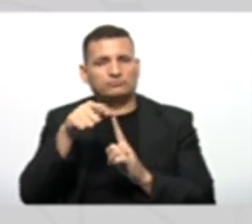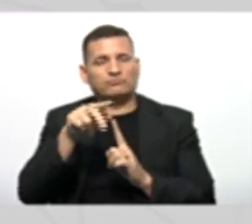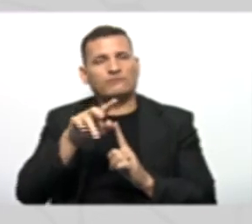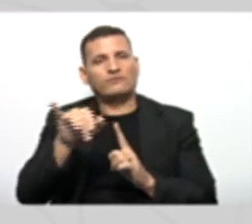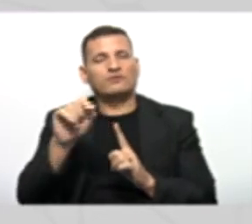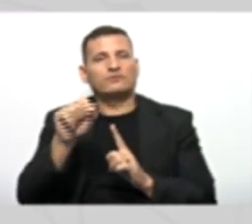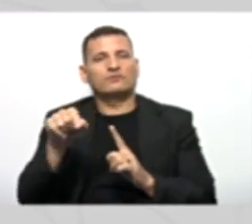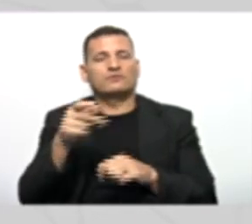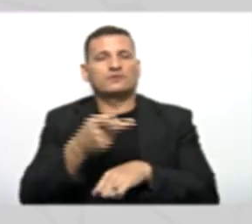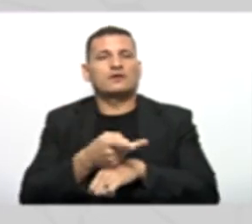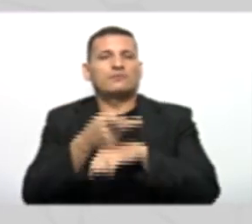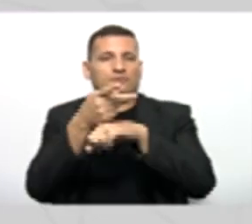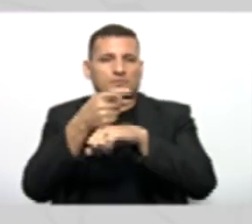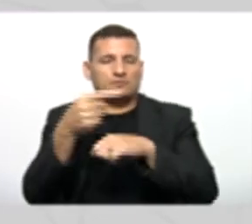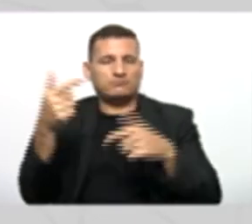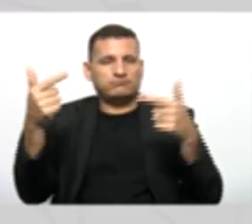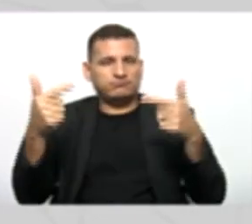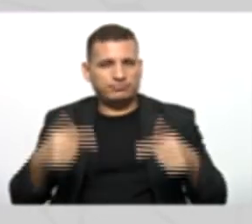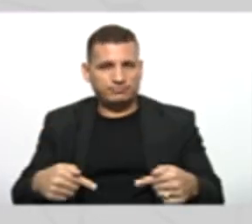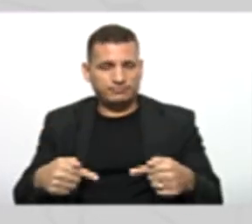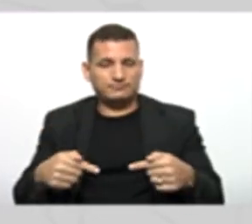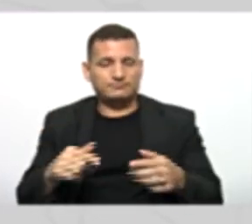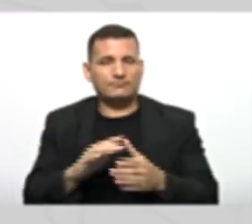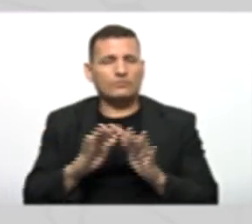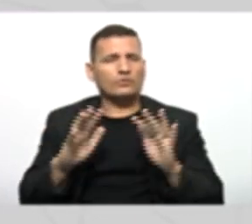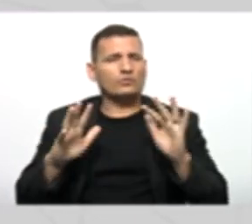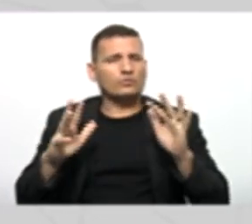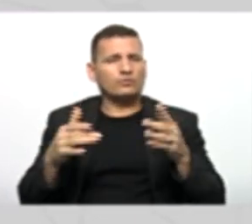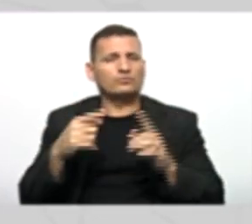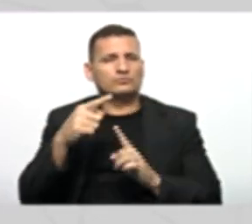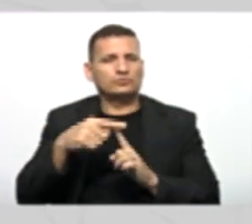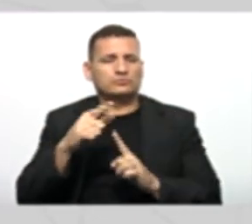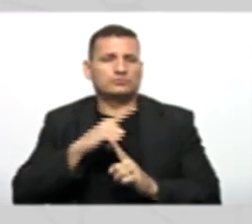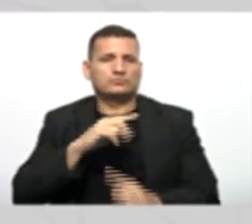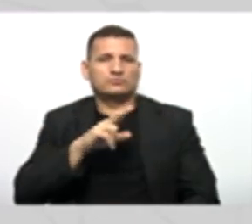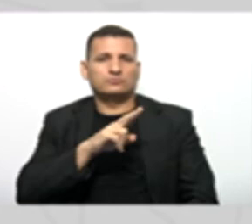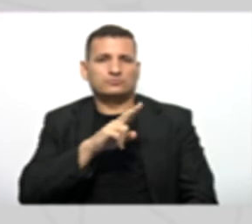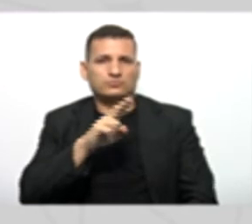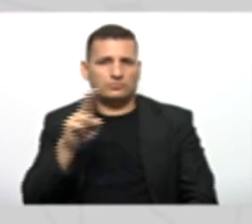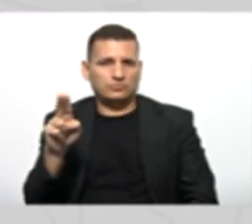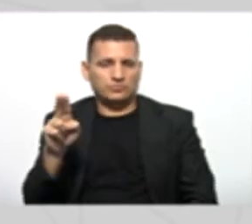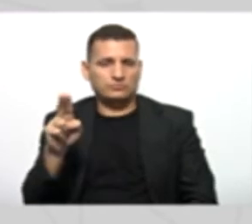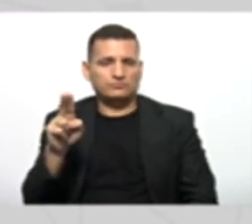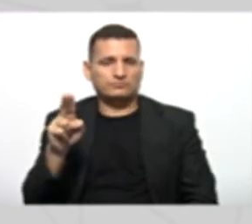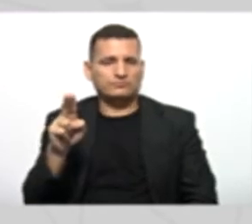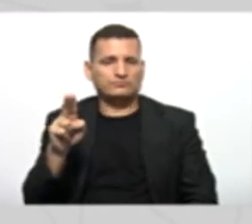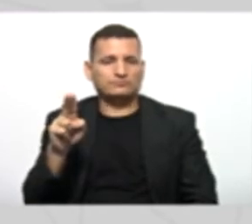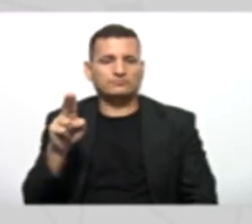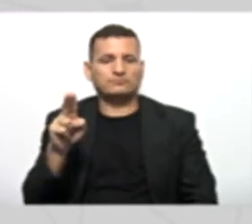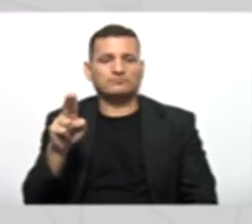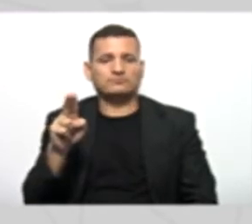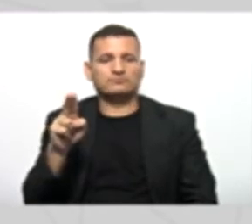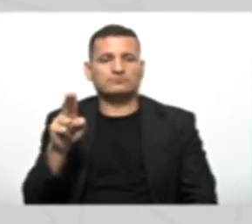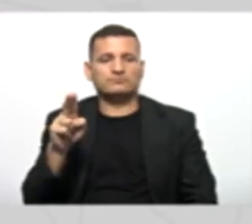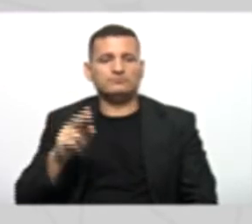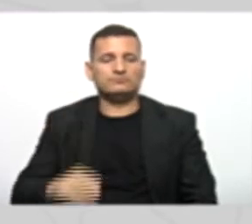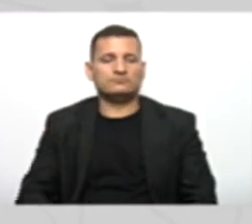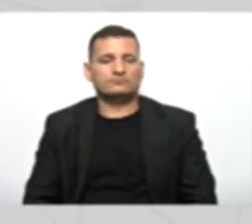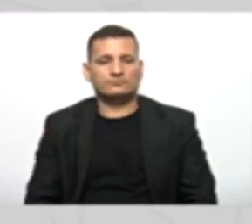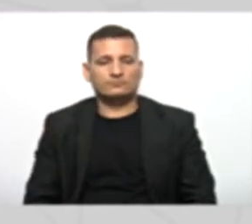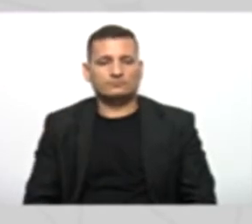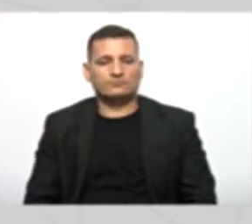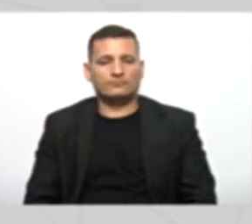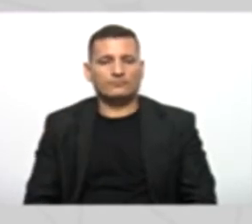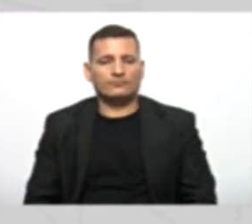Todo o time Vai jogar um campeonato Todo o time Vai ter um nome O nome por aquele Aquele time É conhecido E